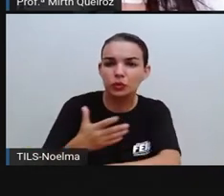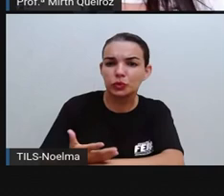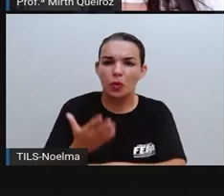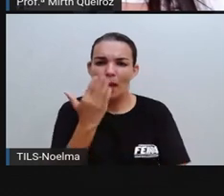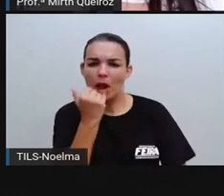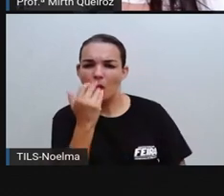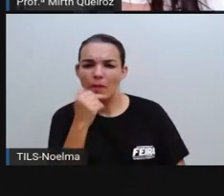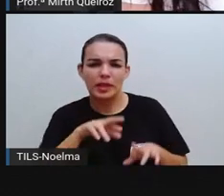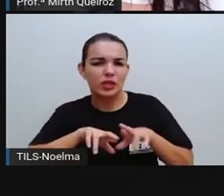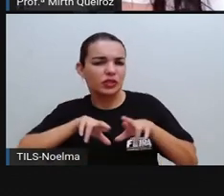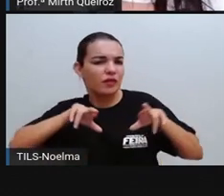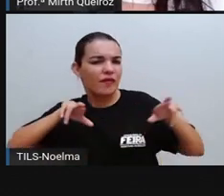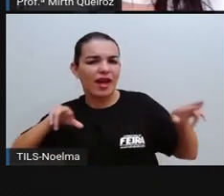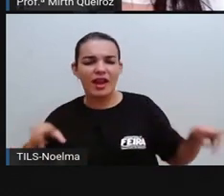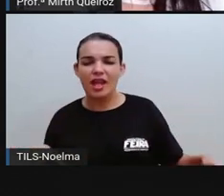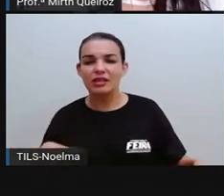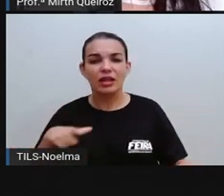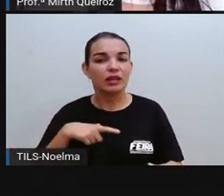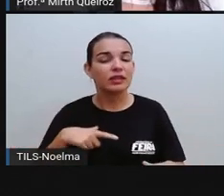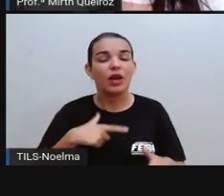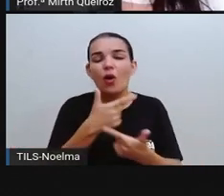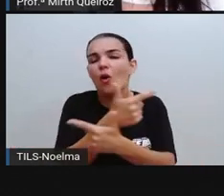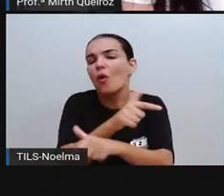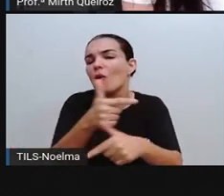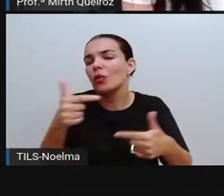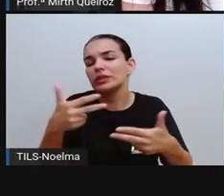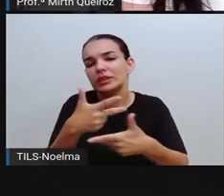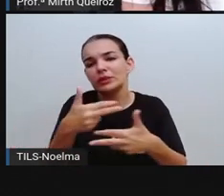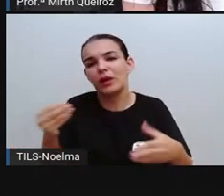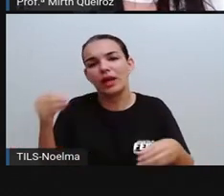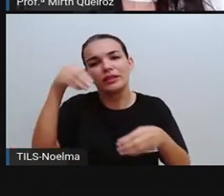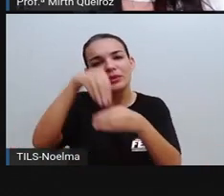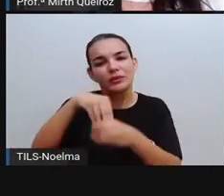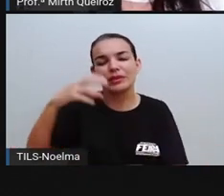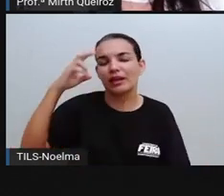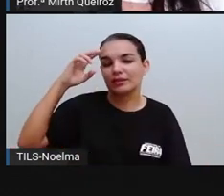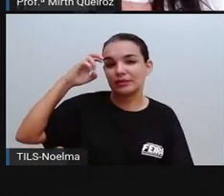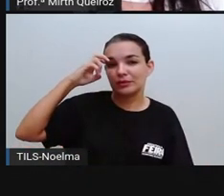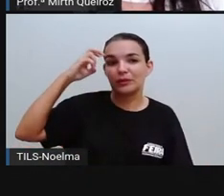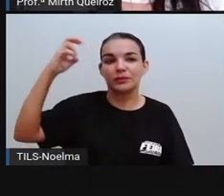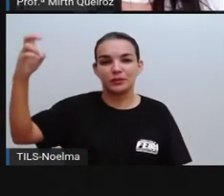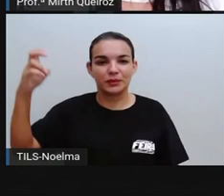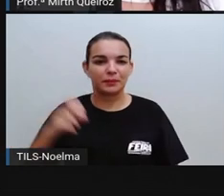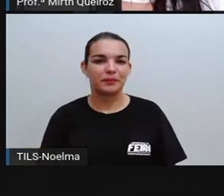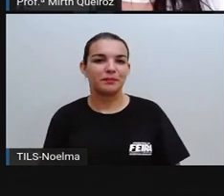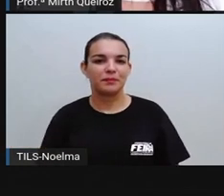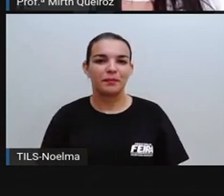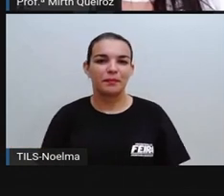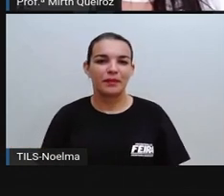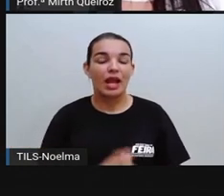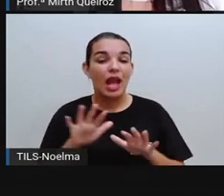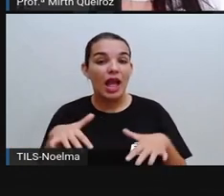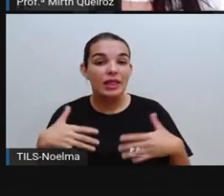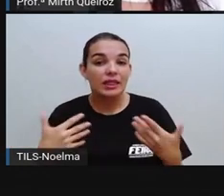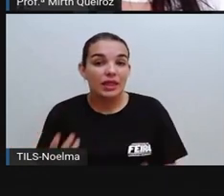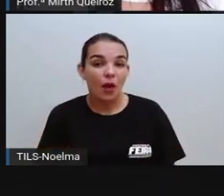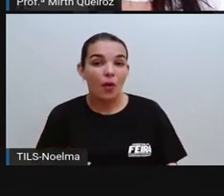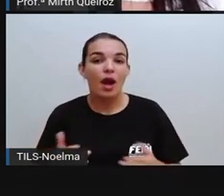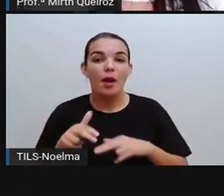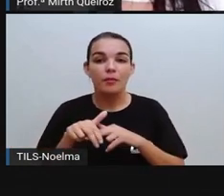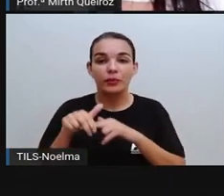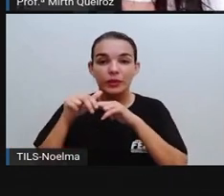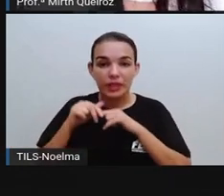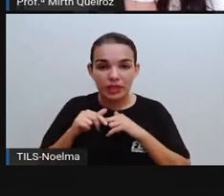pratos tipos, entre outros aspectos aí em nosso território. Dessa maneira,